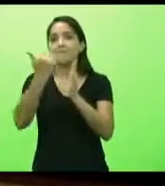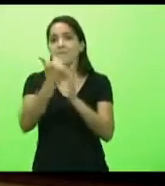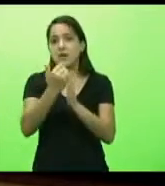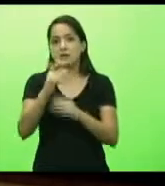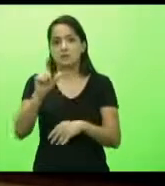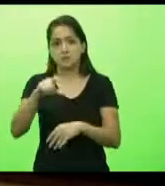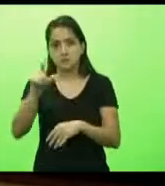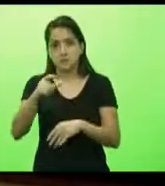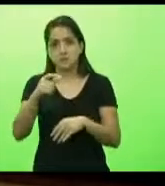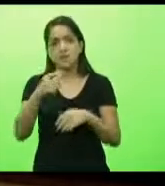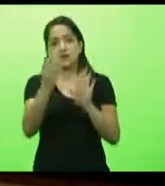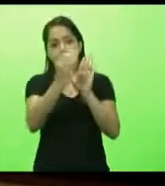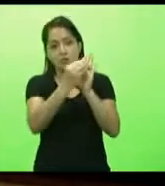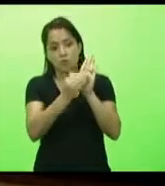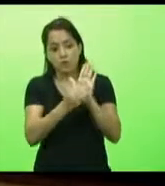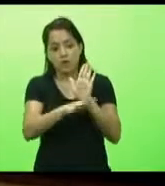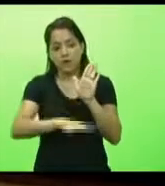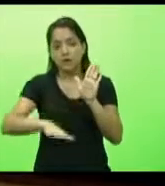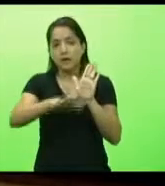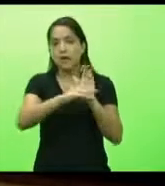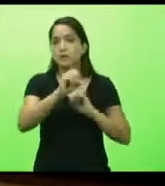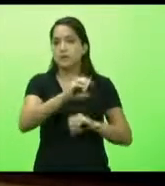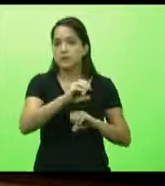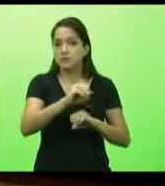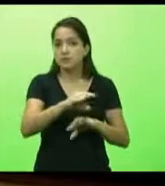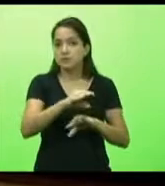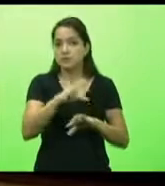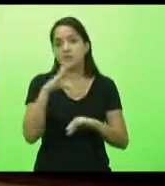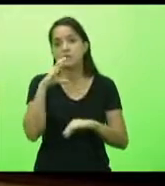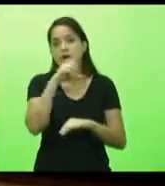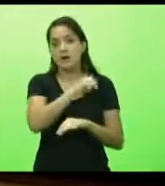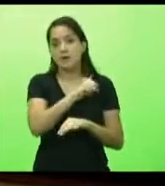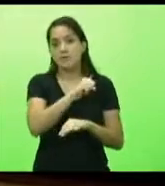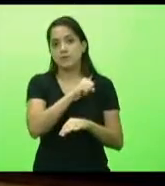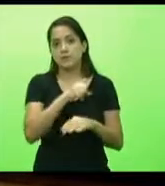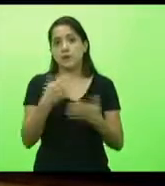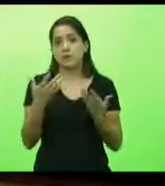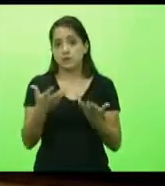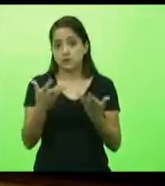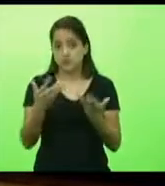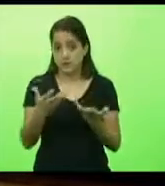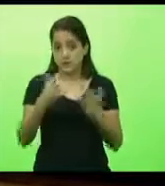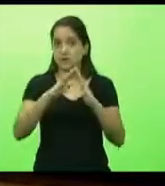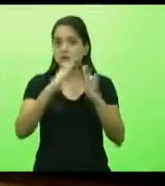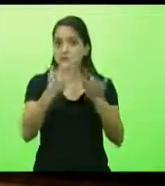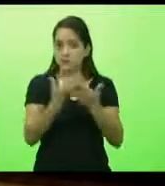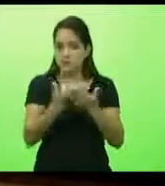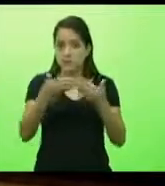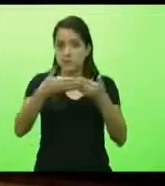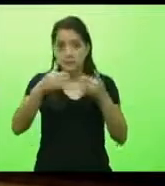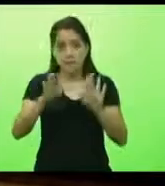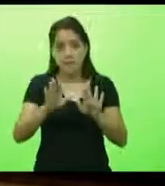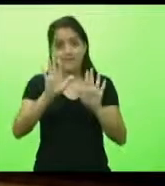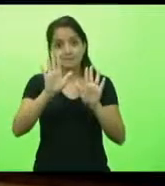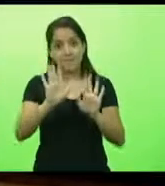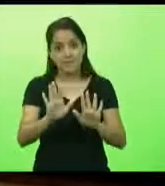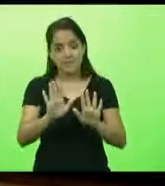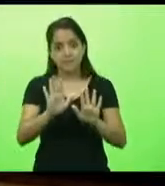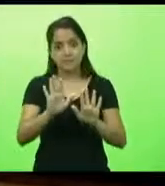trabalhadores em educação imediatamente. Nós queremos escolas abertas, mas queremos